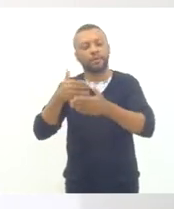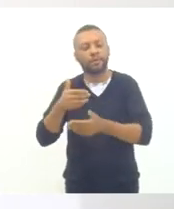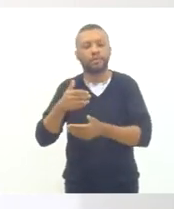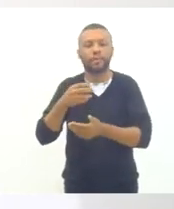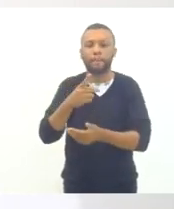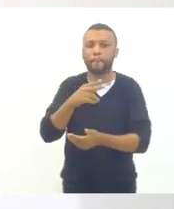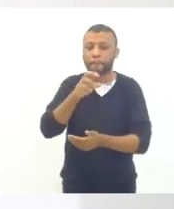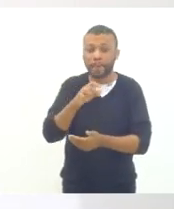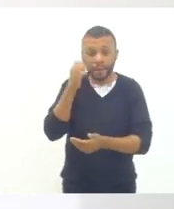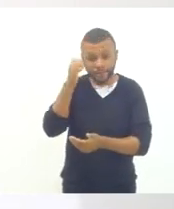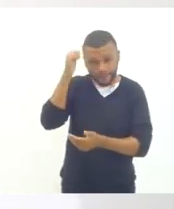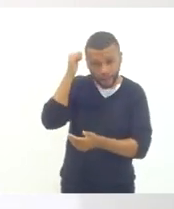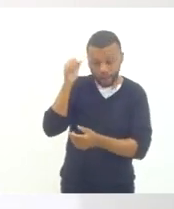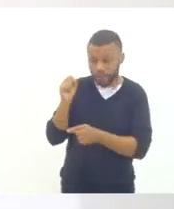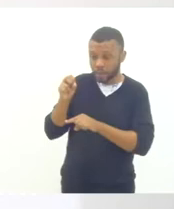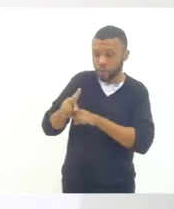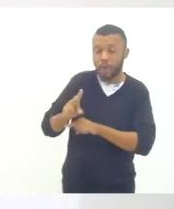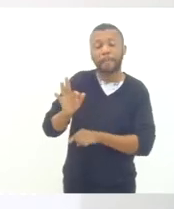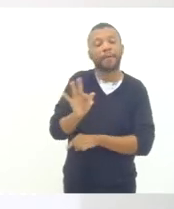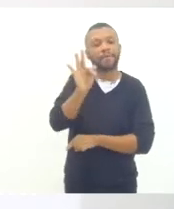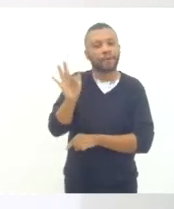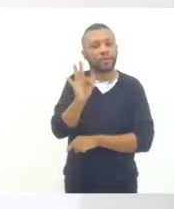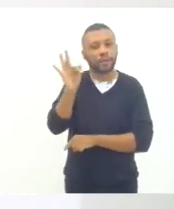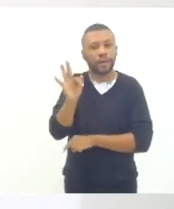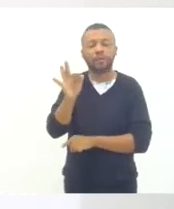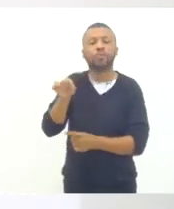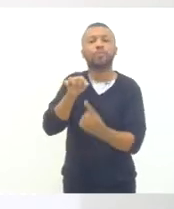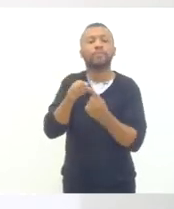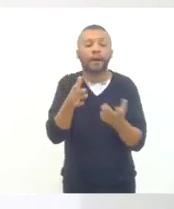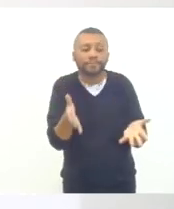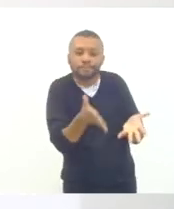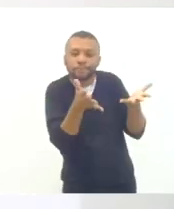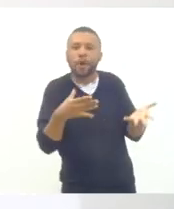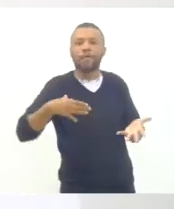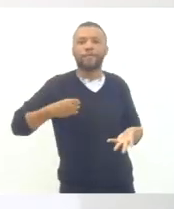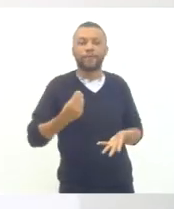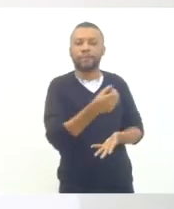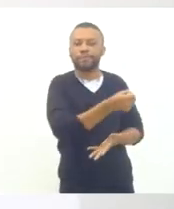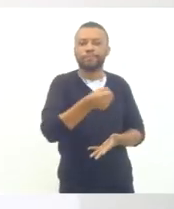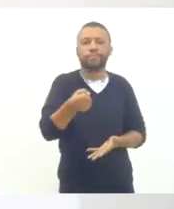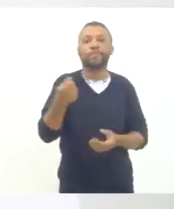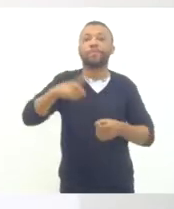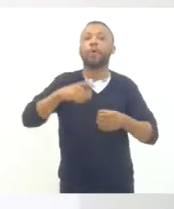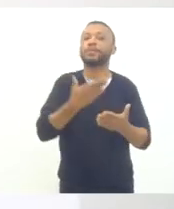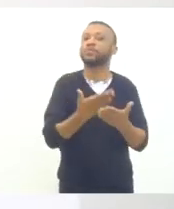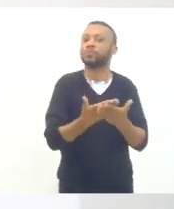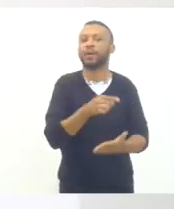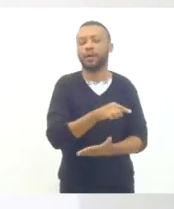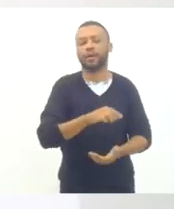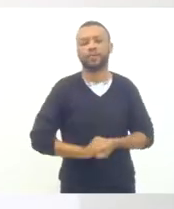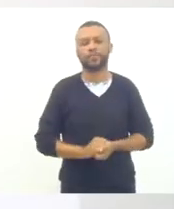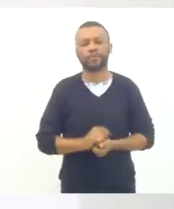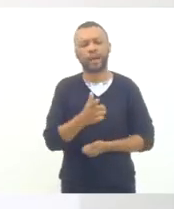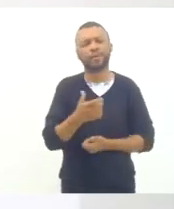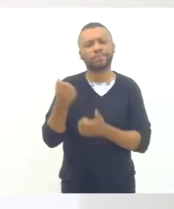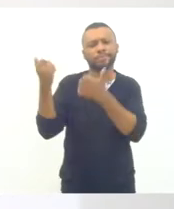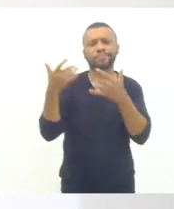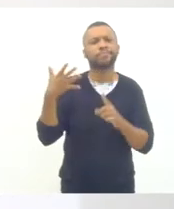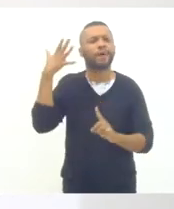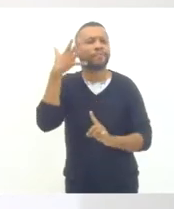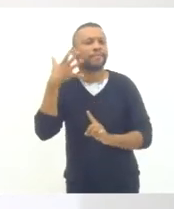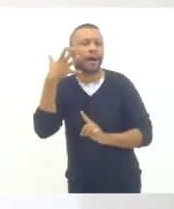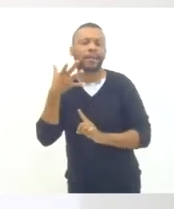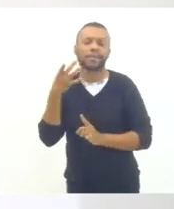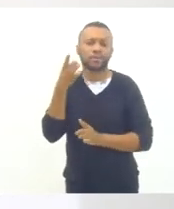faculdade para poder estimular o filho a estudar. E aí eu vi aqui uma fala que o deputado falou sobre